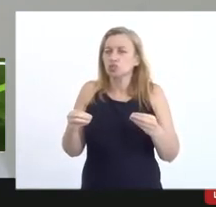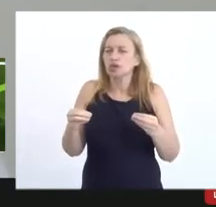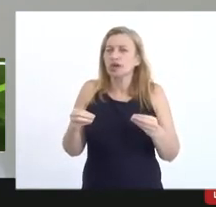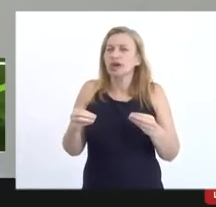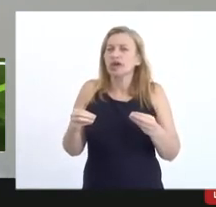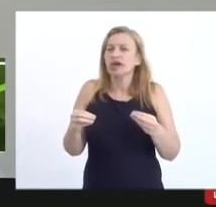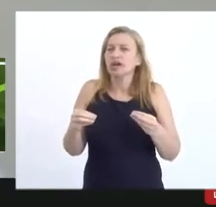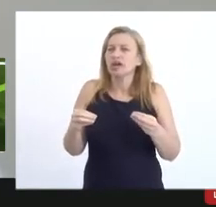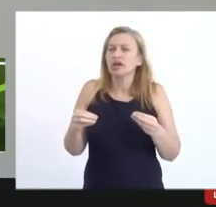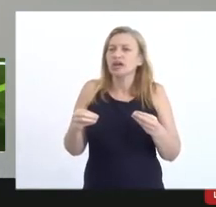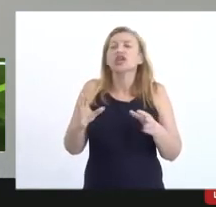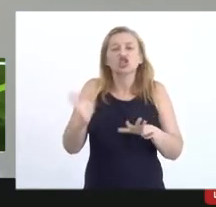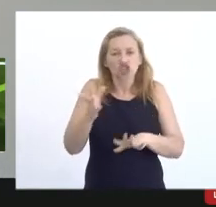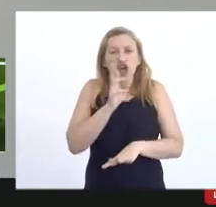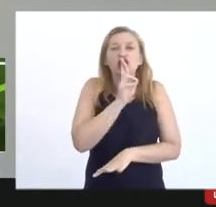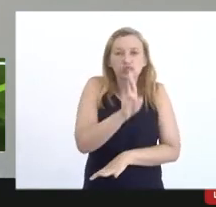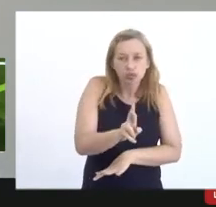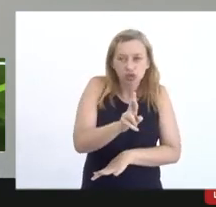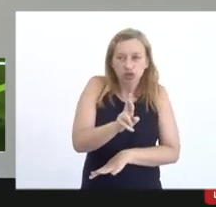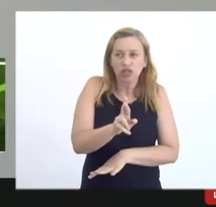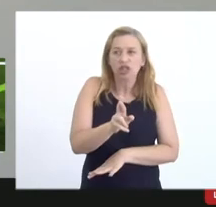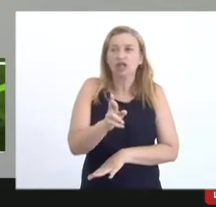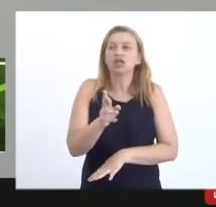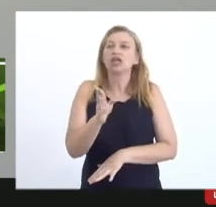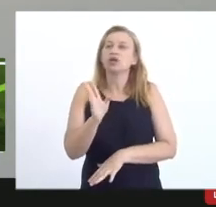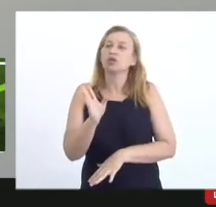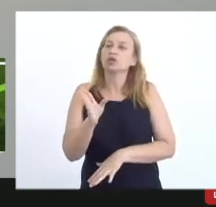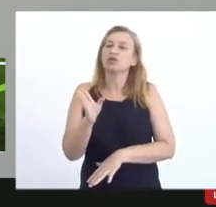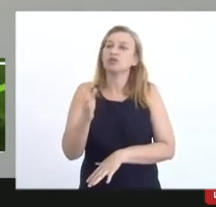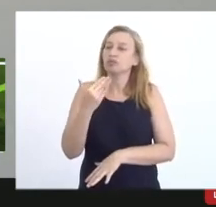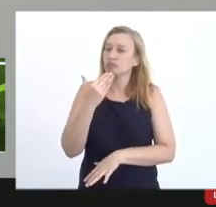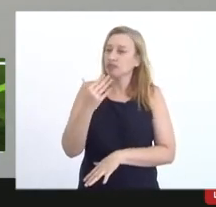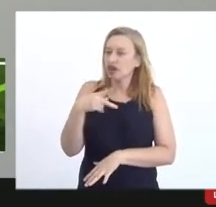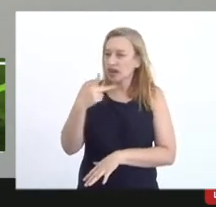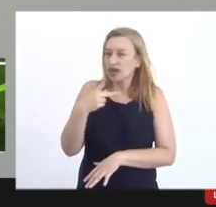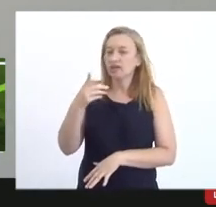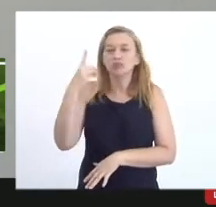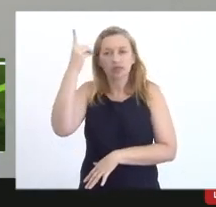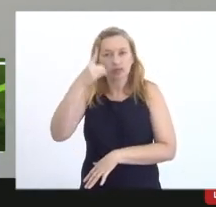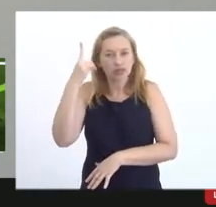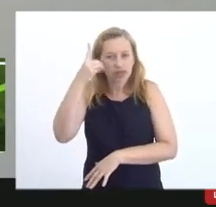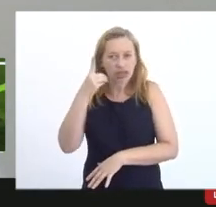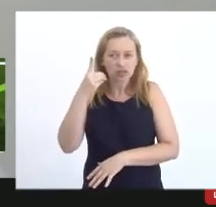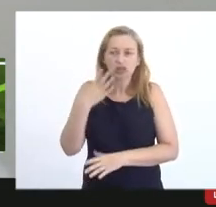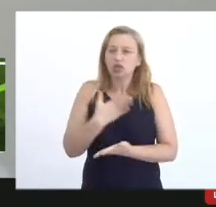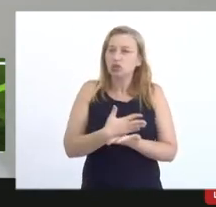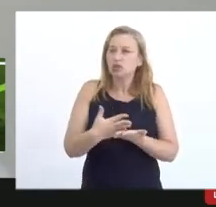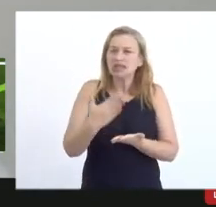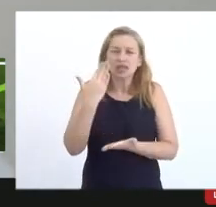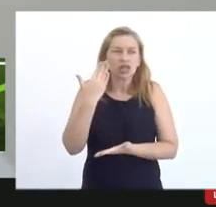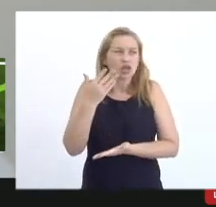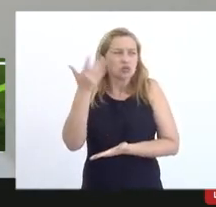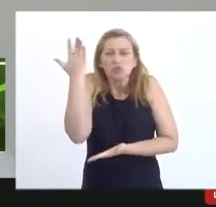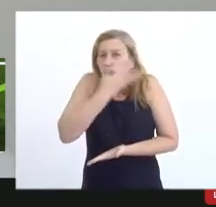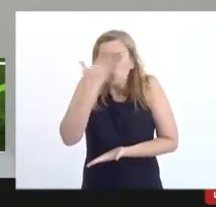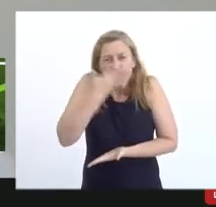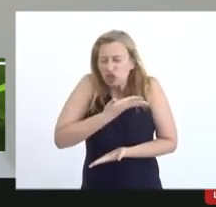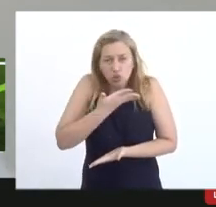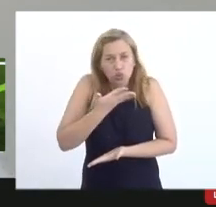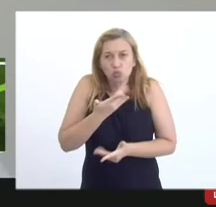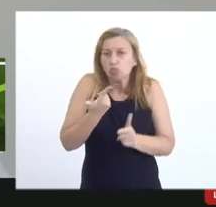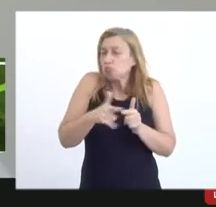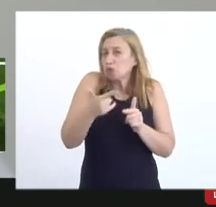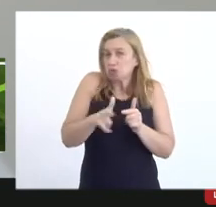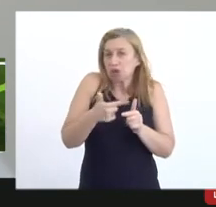para já responder até ao que foi questionado pelo deputado a princípio eu não vejo problema nenhum